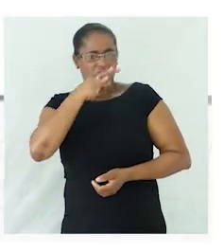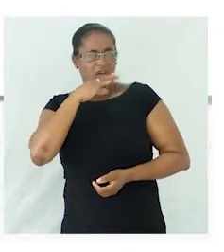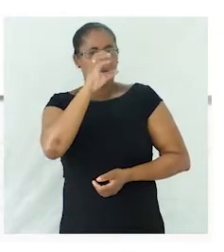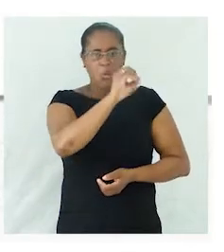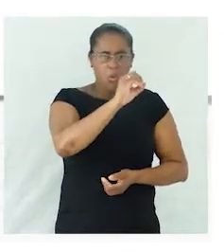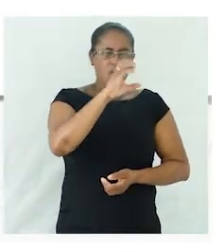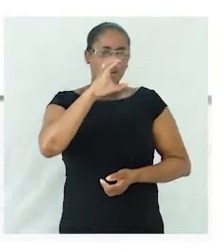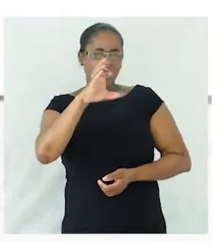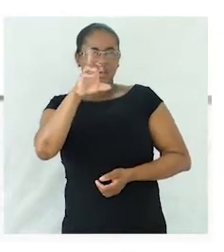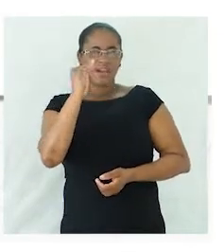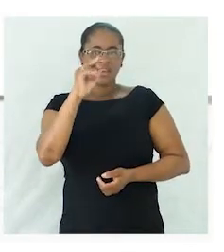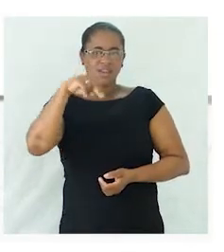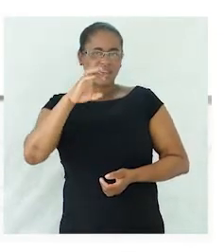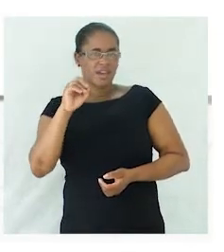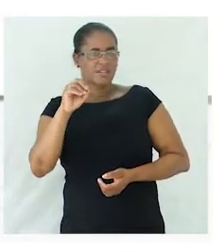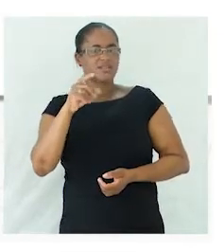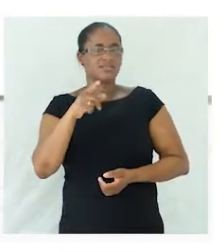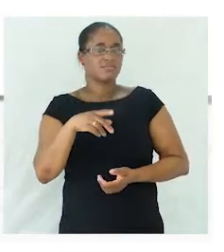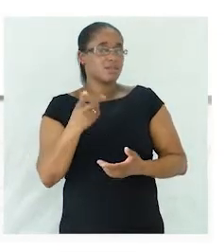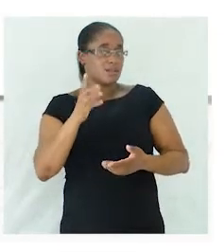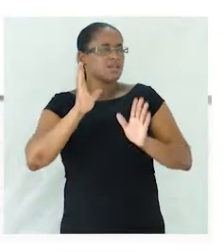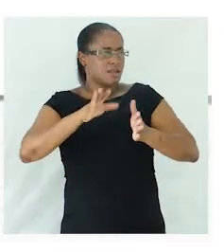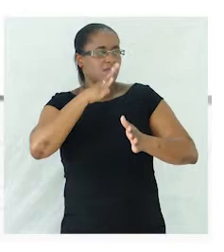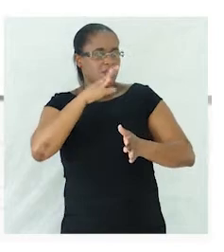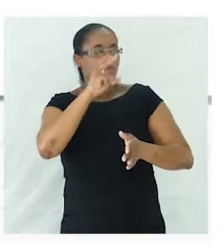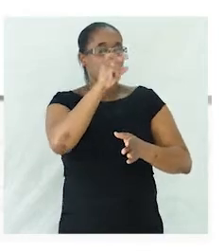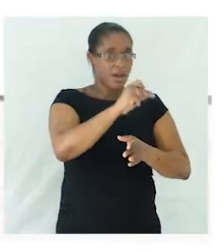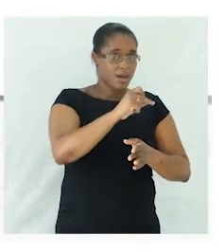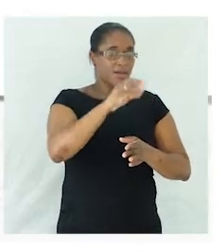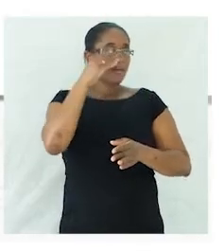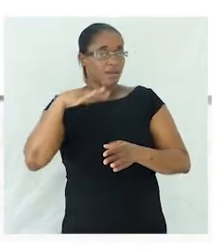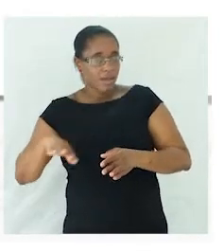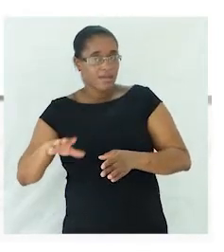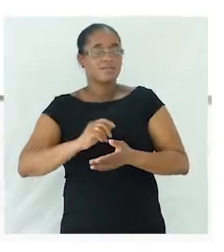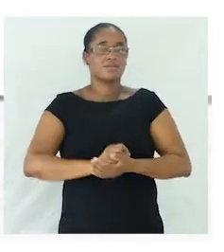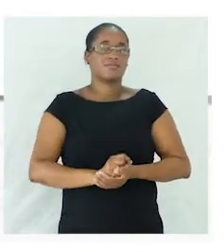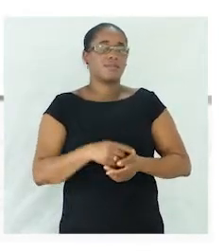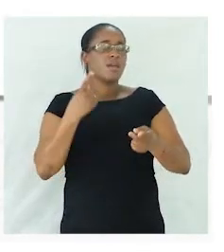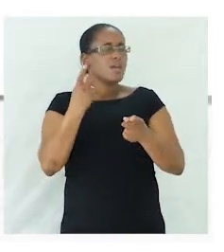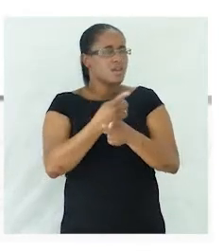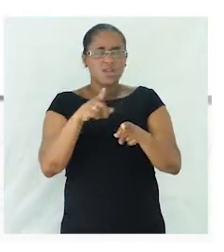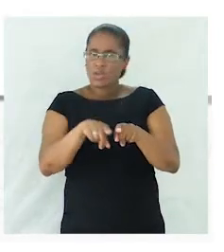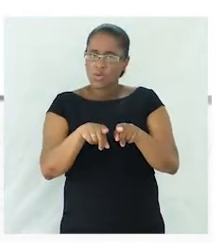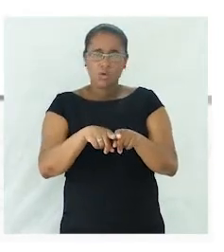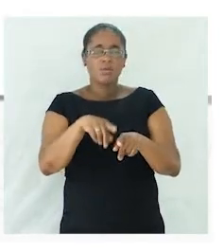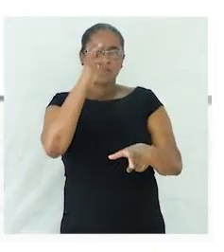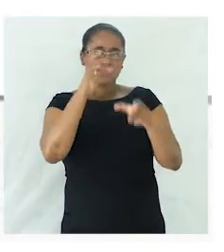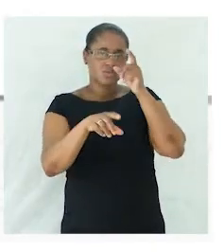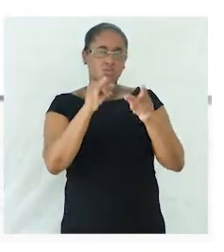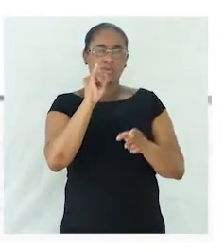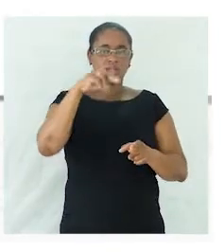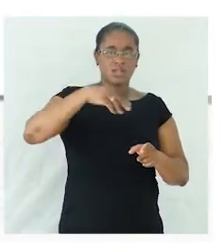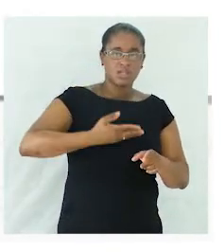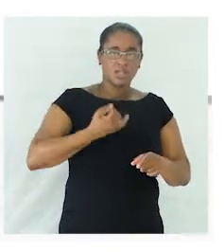Dizemos sempre a criança. Sim? A mesma coisa para indivíduo, que é uma pessoa.